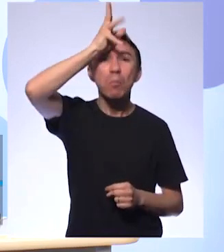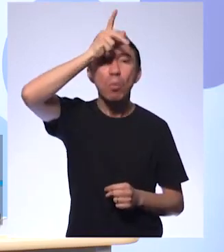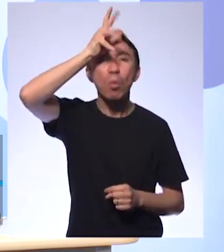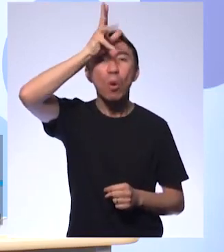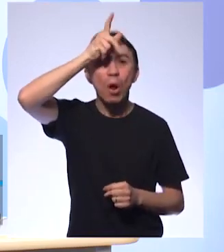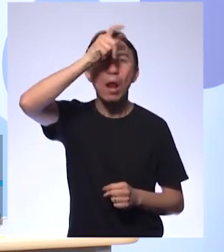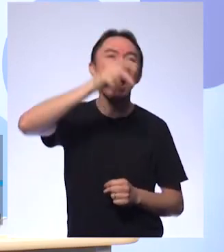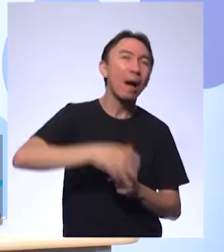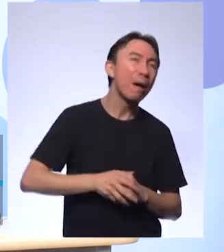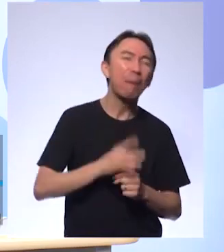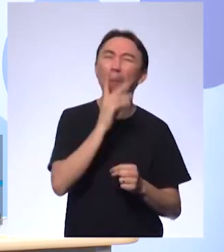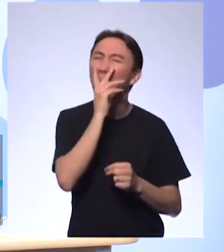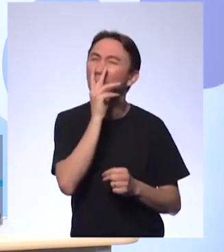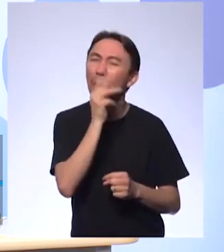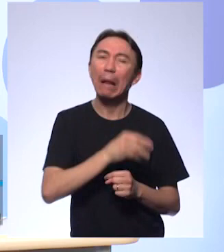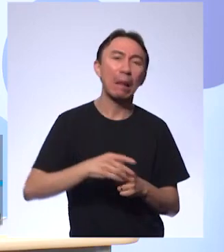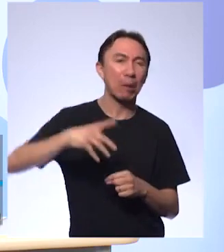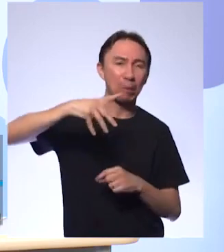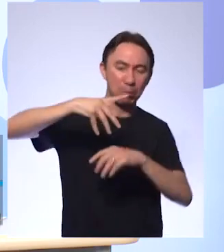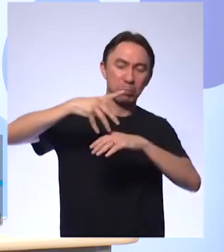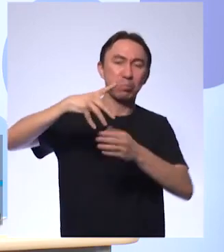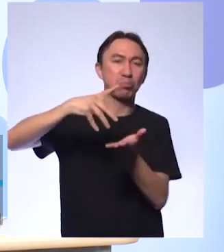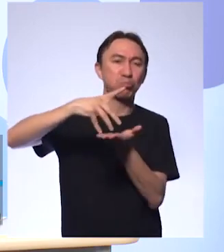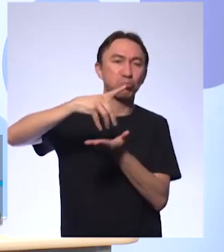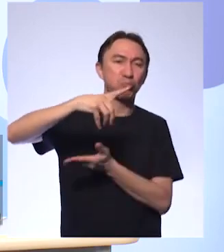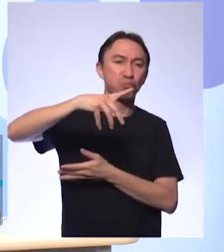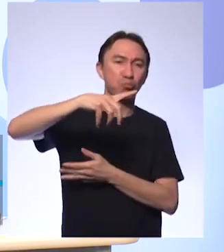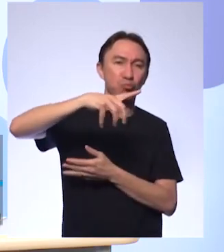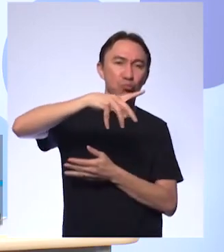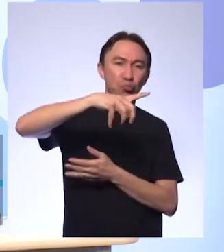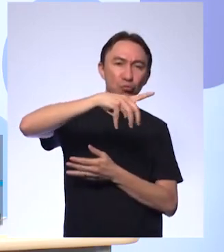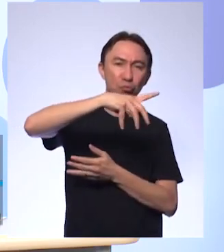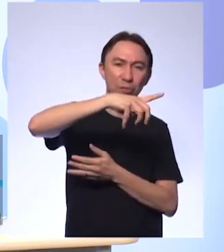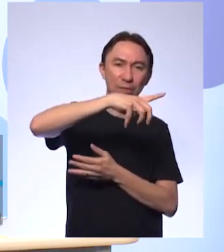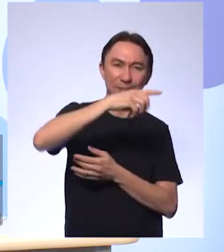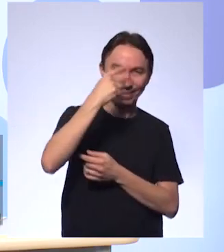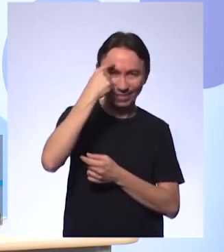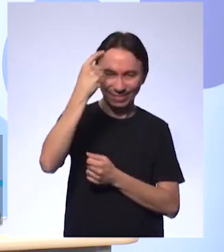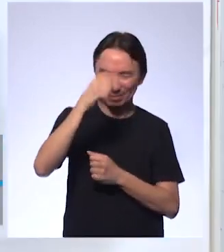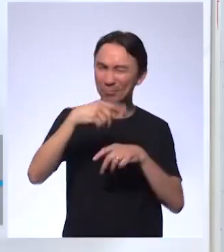dinossauros. O professor Edio, acho que se tiver um tempinho, vai comentar também e tal.